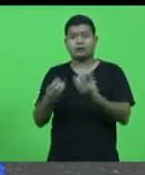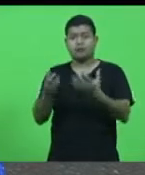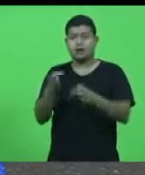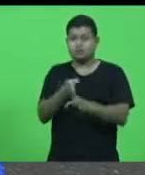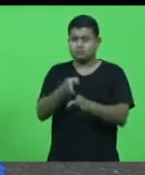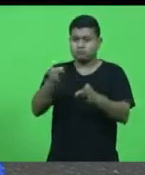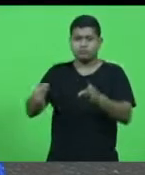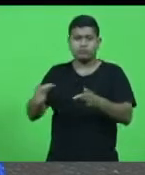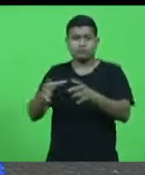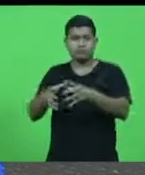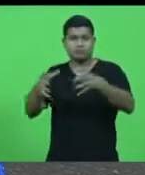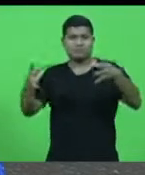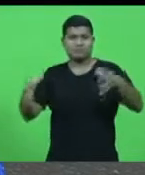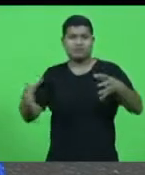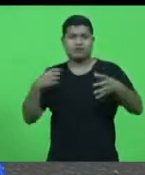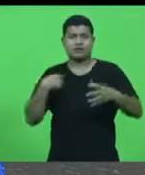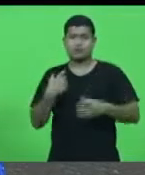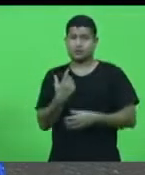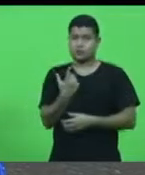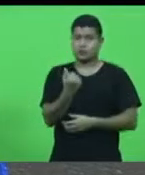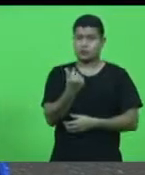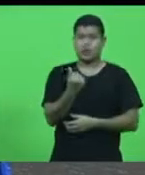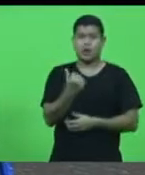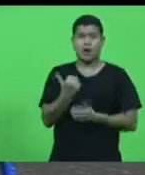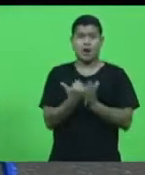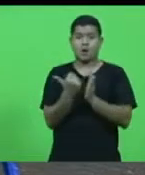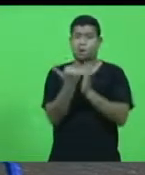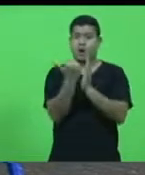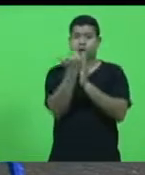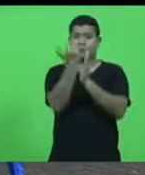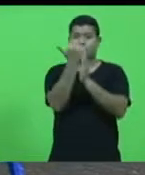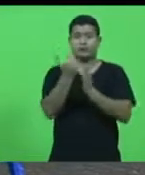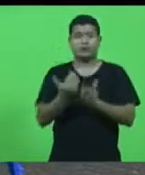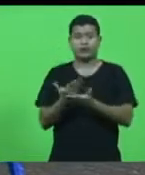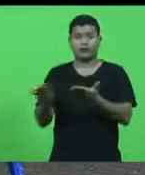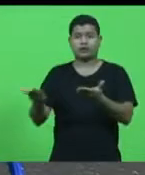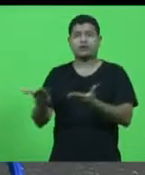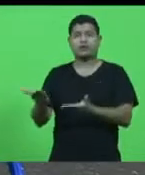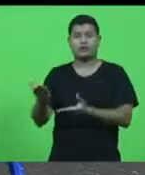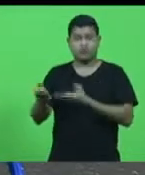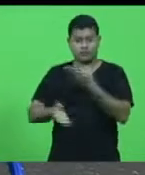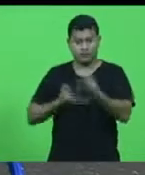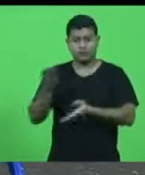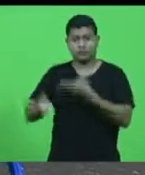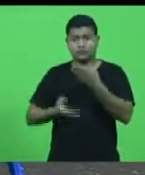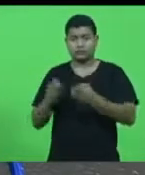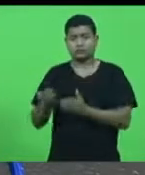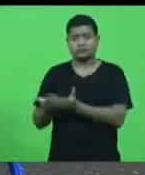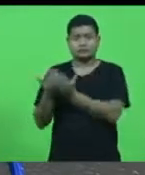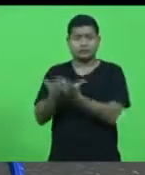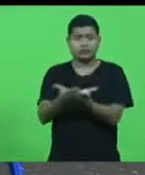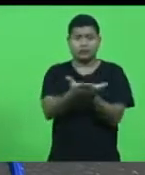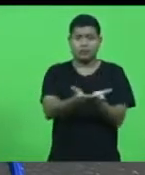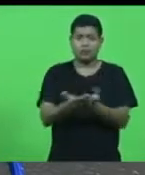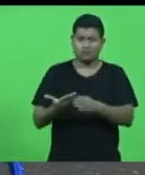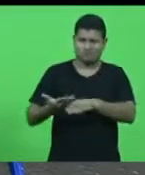dos investimentos no acesso desses portos, seja a partir